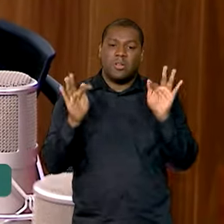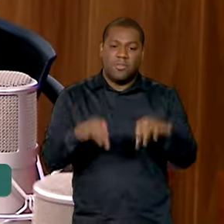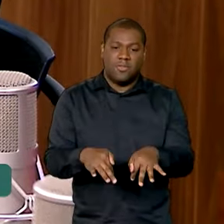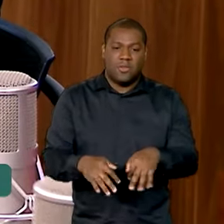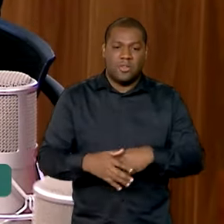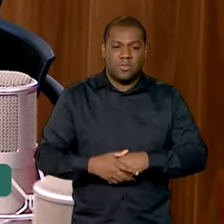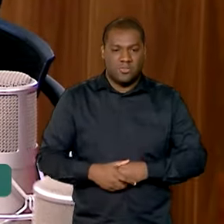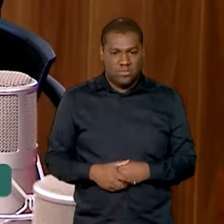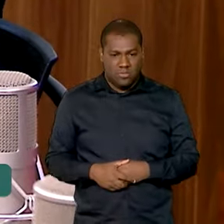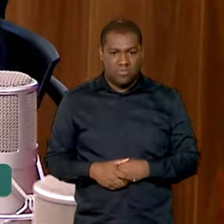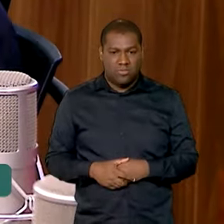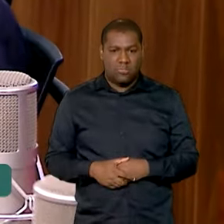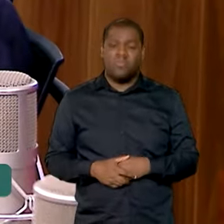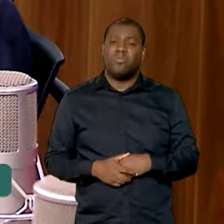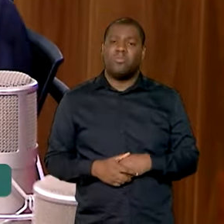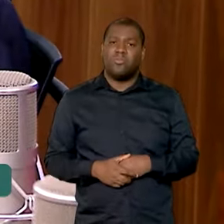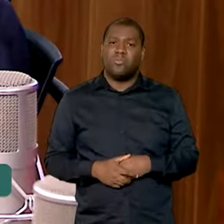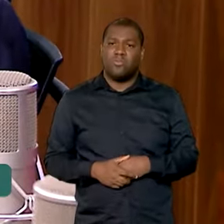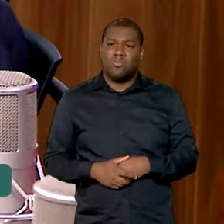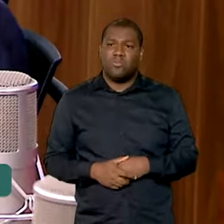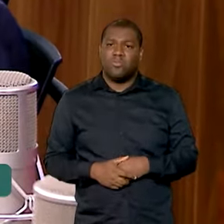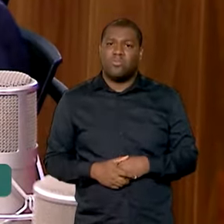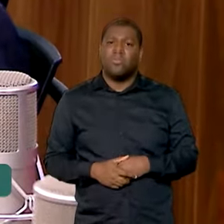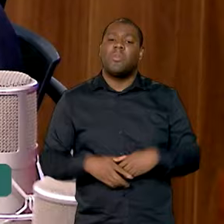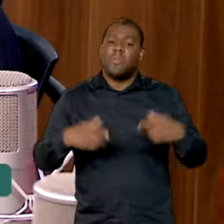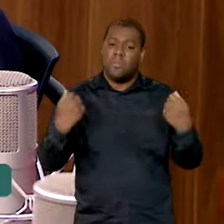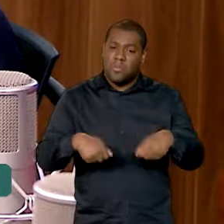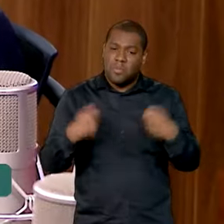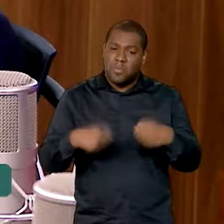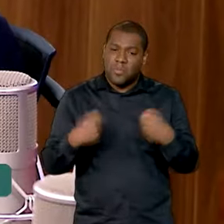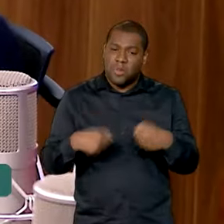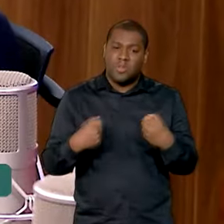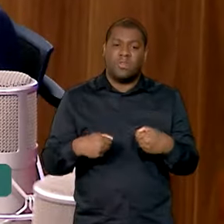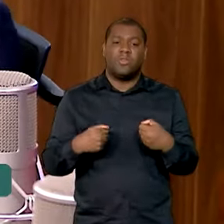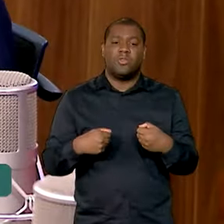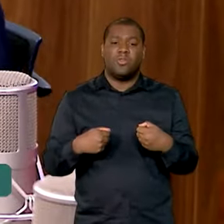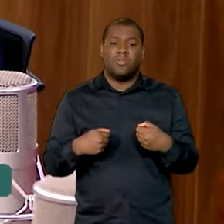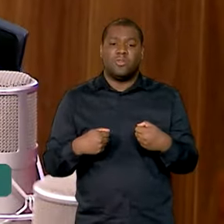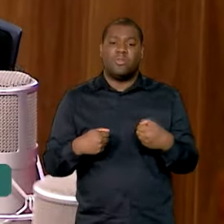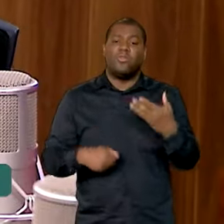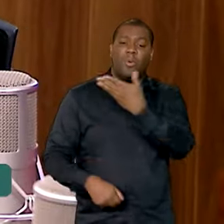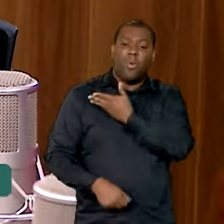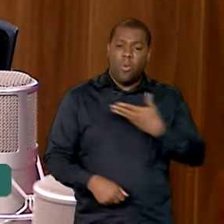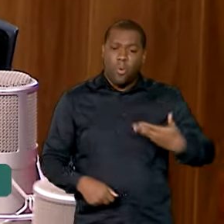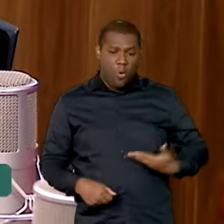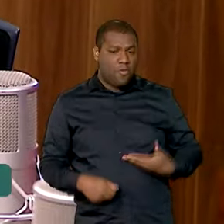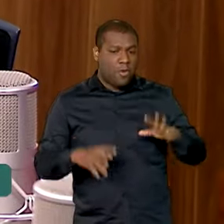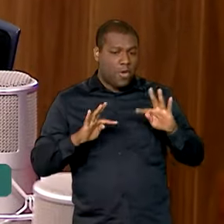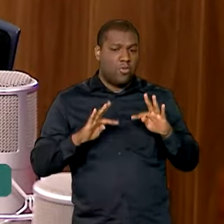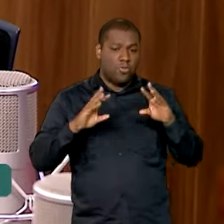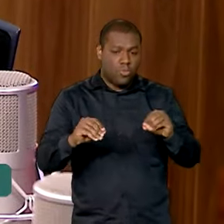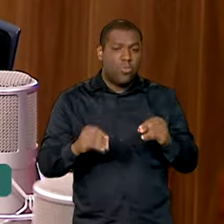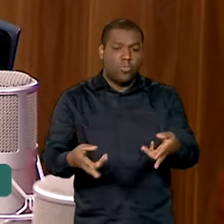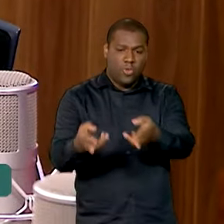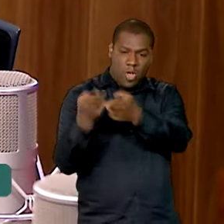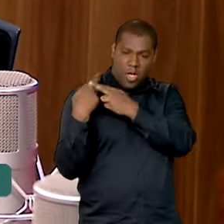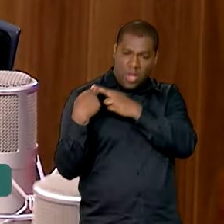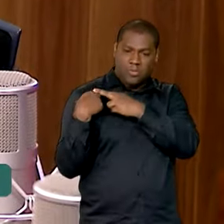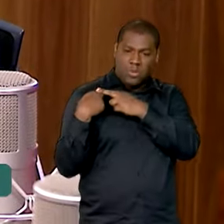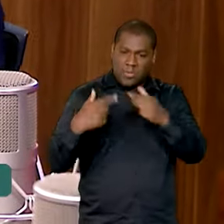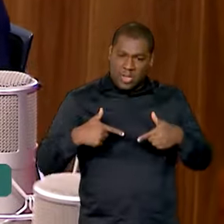é uma coisa fácil de resolver se houver a disposição política dos nossos governantes de que ele assumir a responsabilidade.